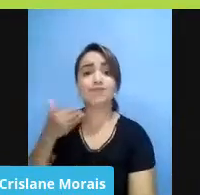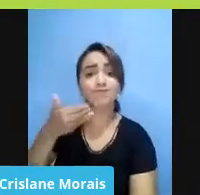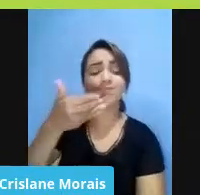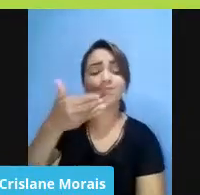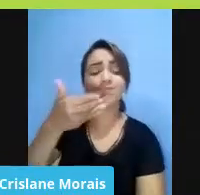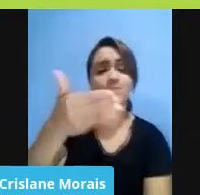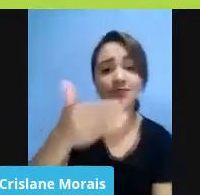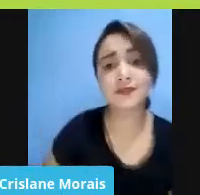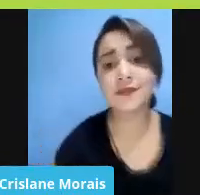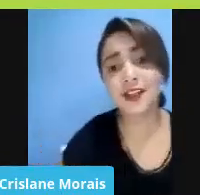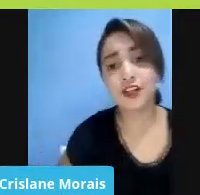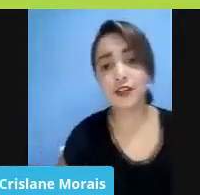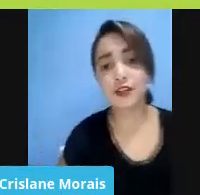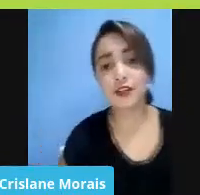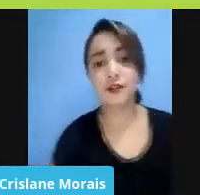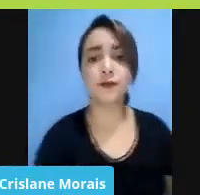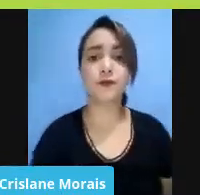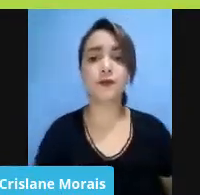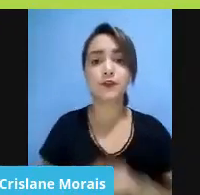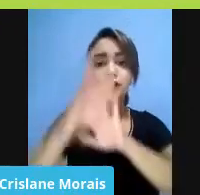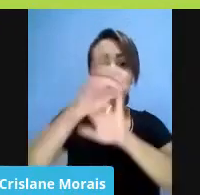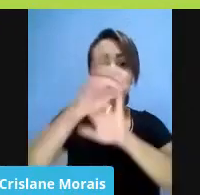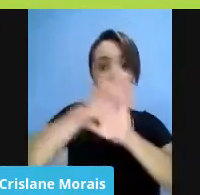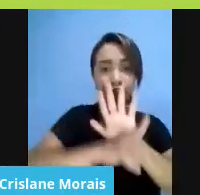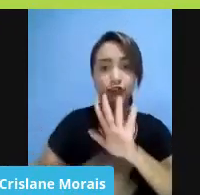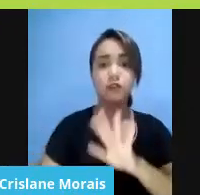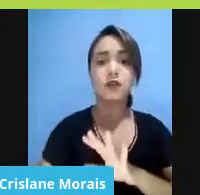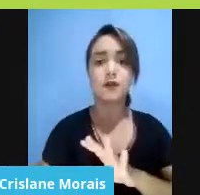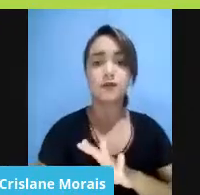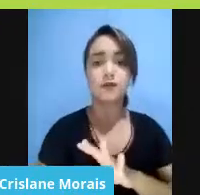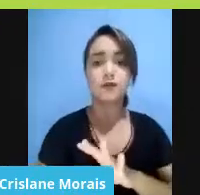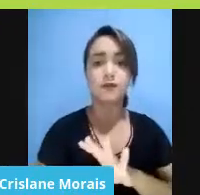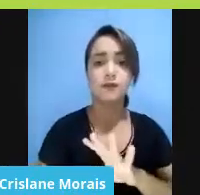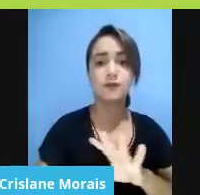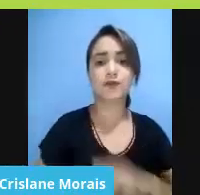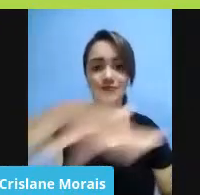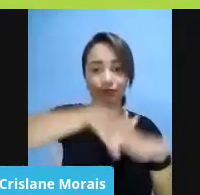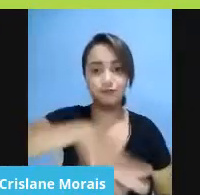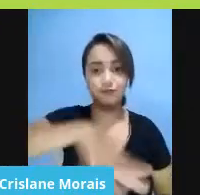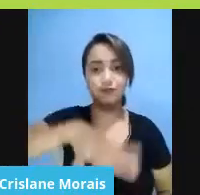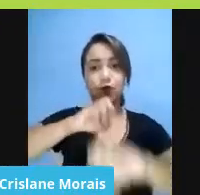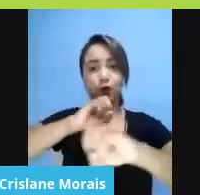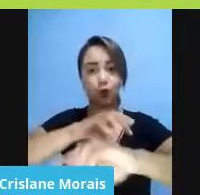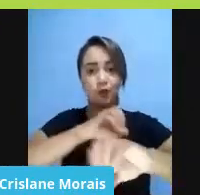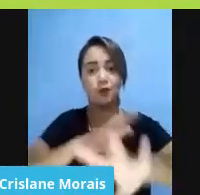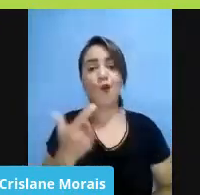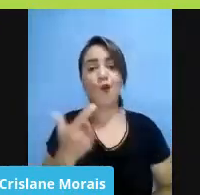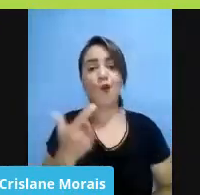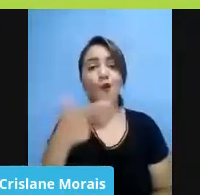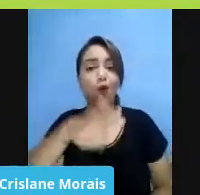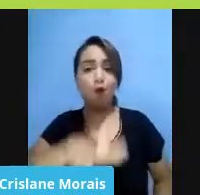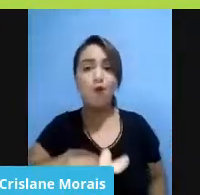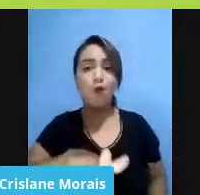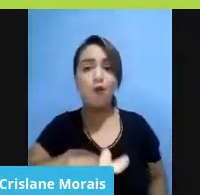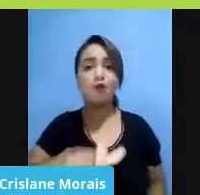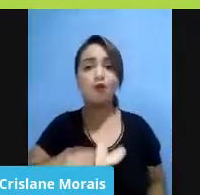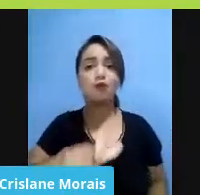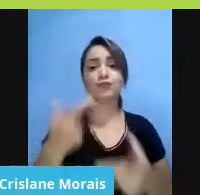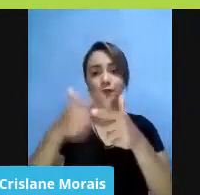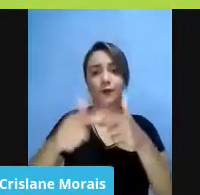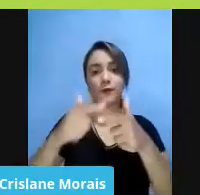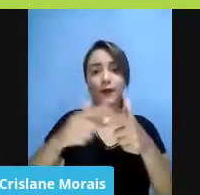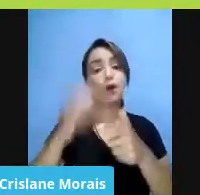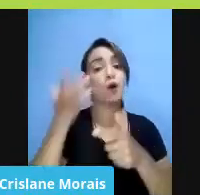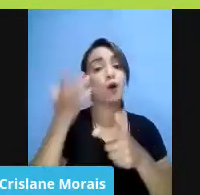direitos que passam necessariamente pela área da educação. Uma outra questão que eu achei